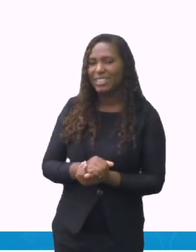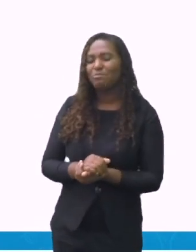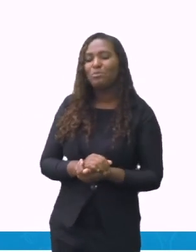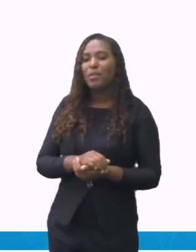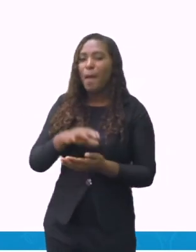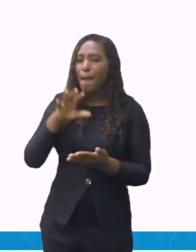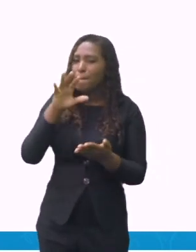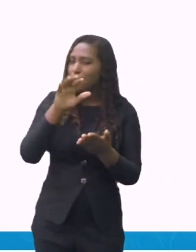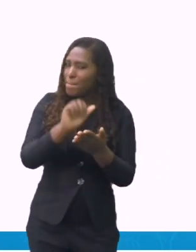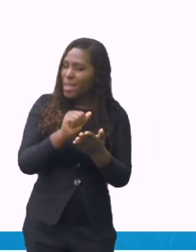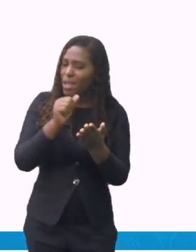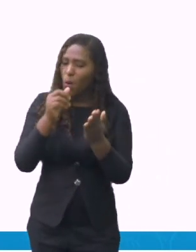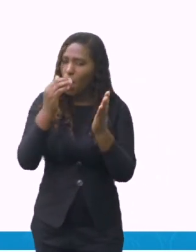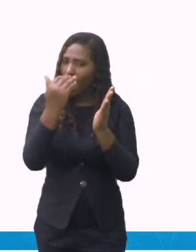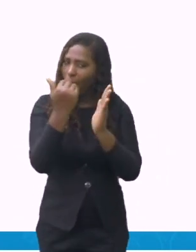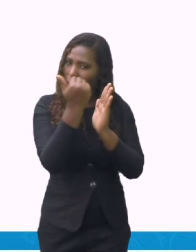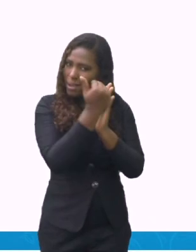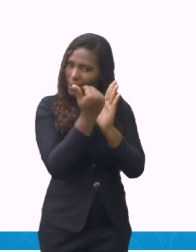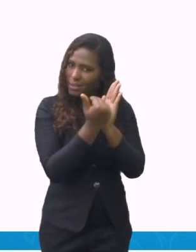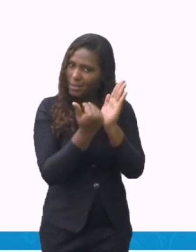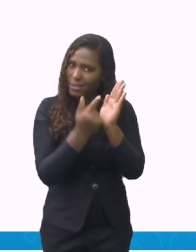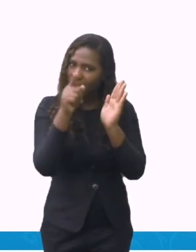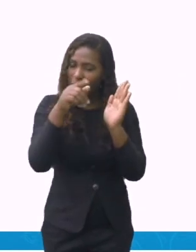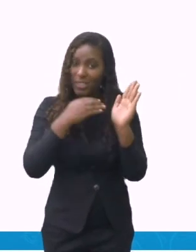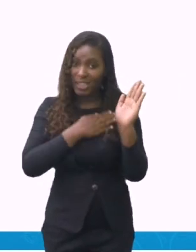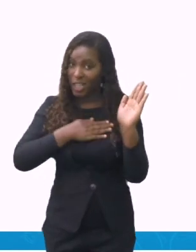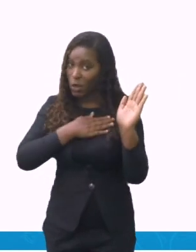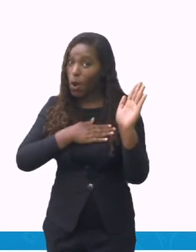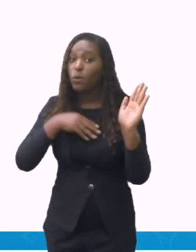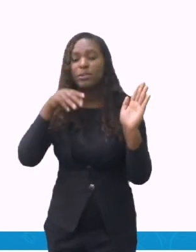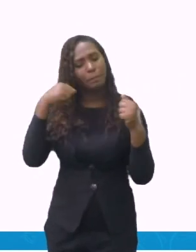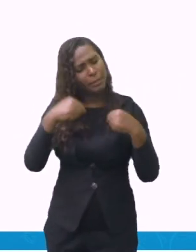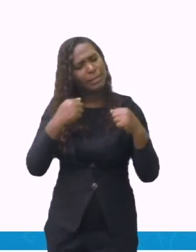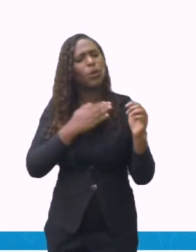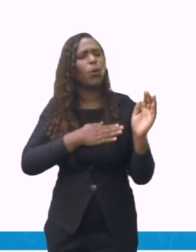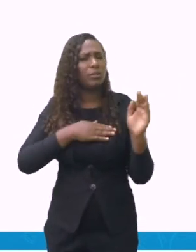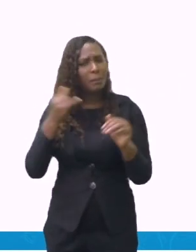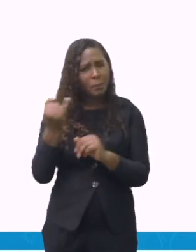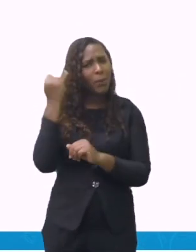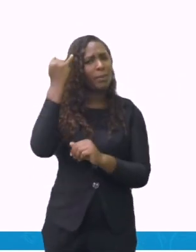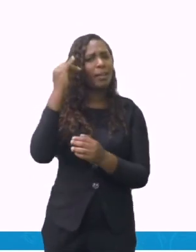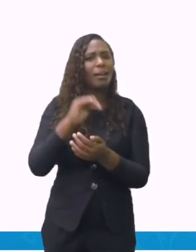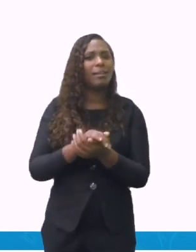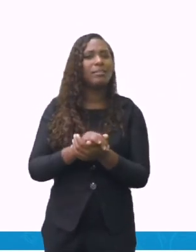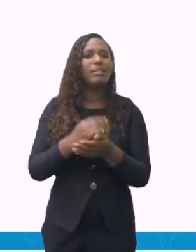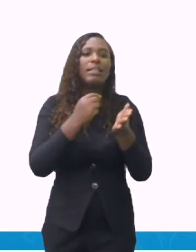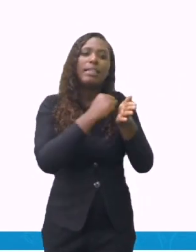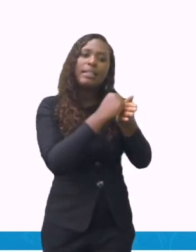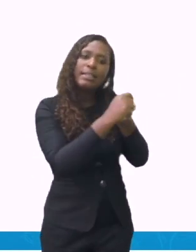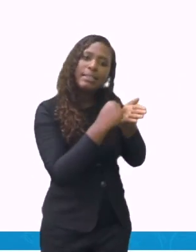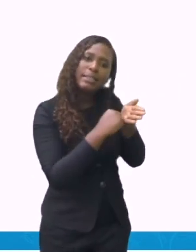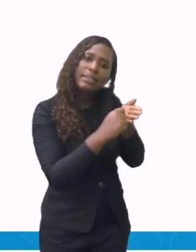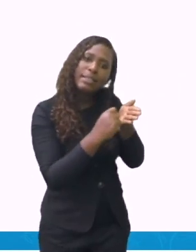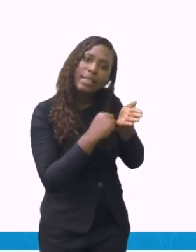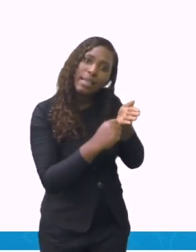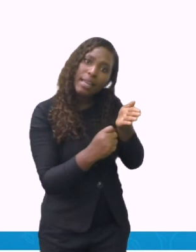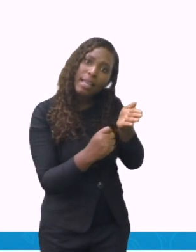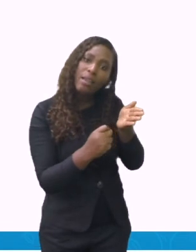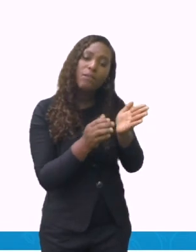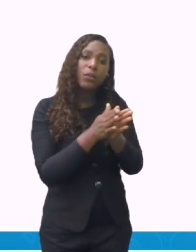Escreva em seu caderno, observando os detalhes que aprendemos na aula de hoje. Não se esqueça do título,